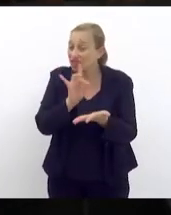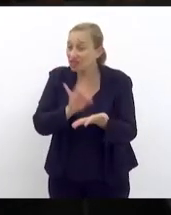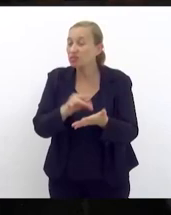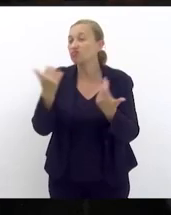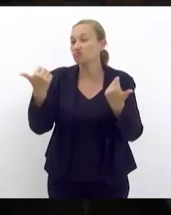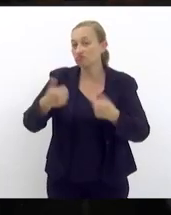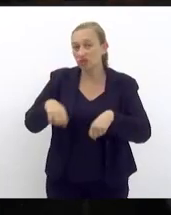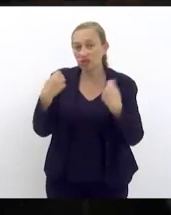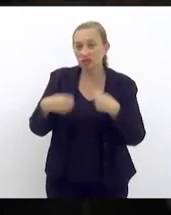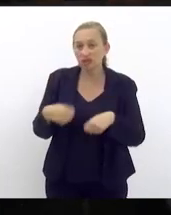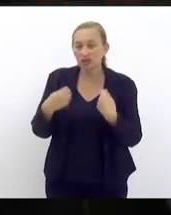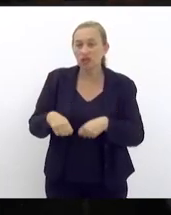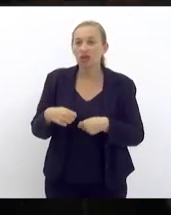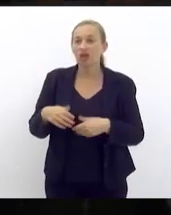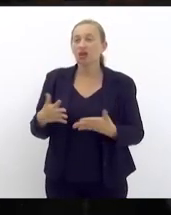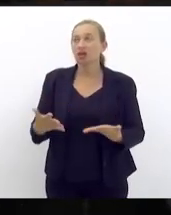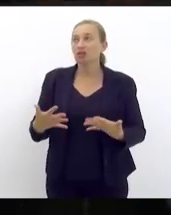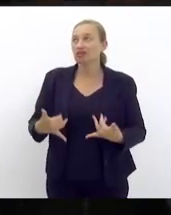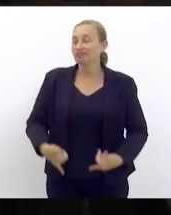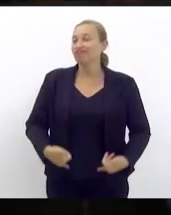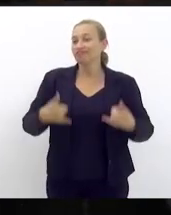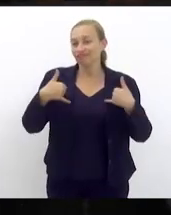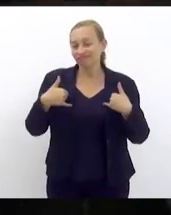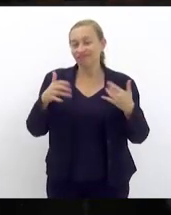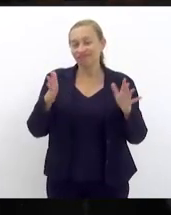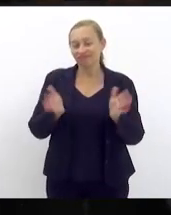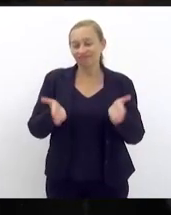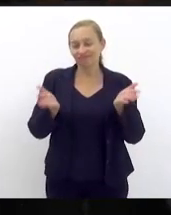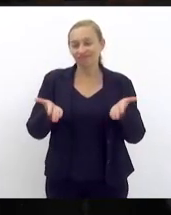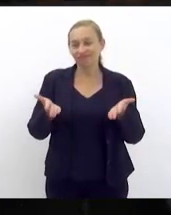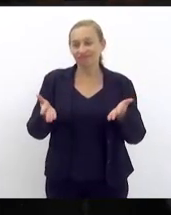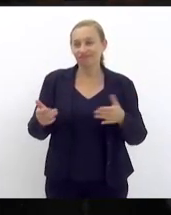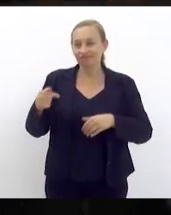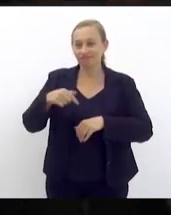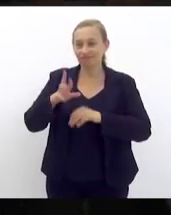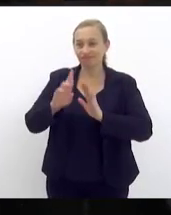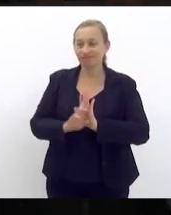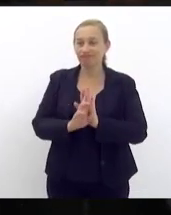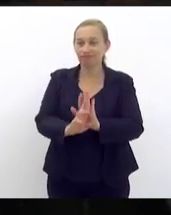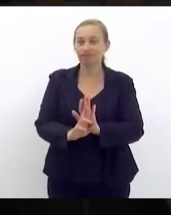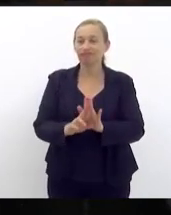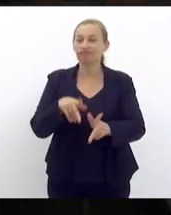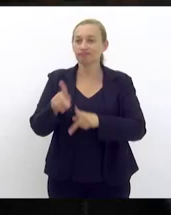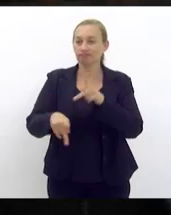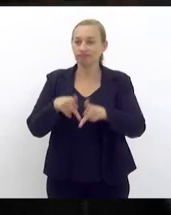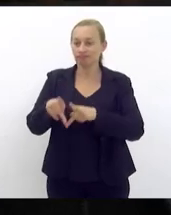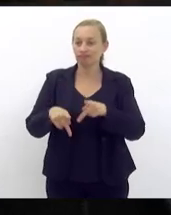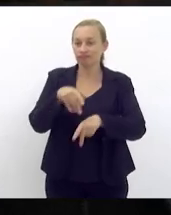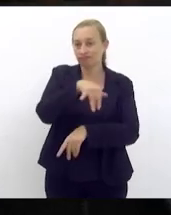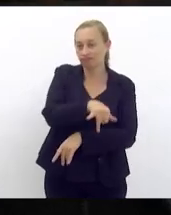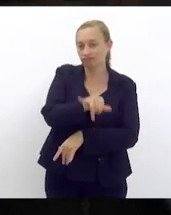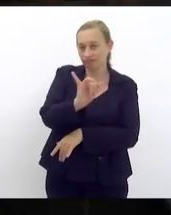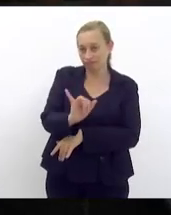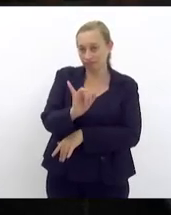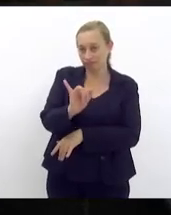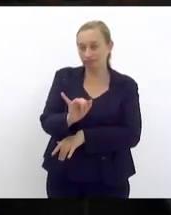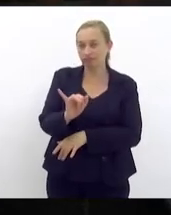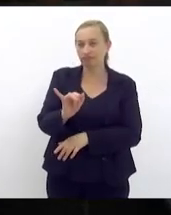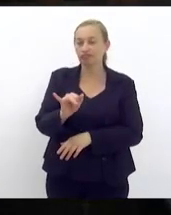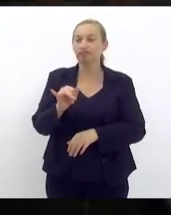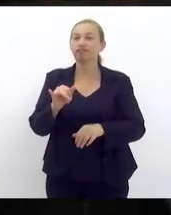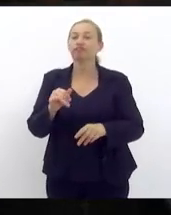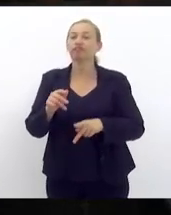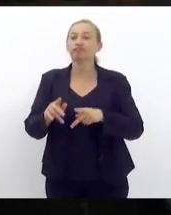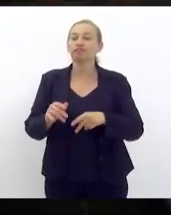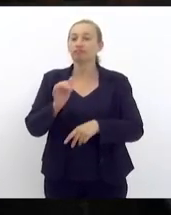necessita e eu fico muito honrado de hoje estar aqui representando a população de Nova Iguaçu a população da